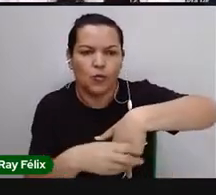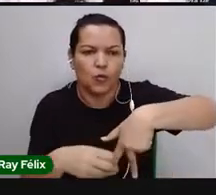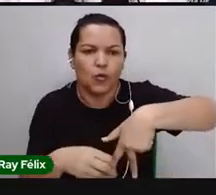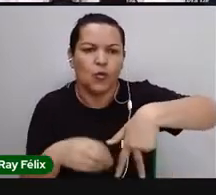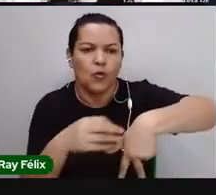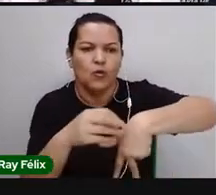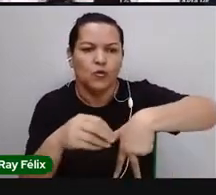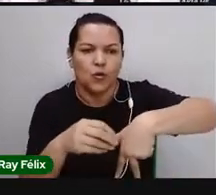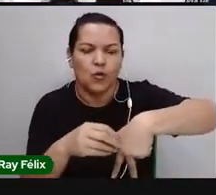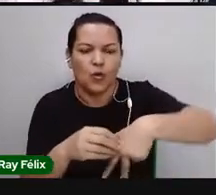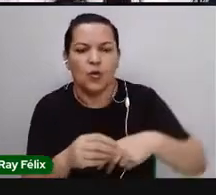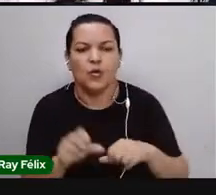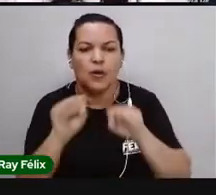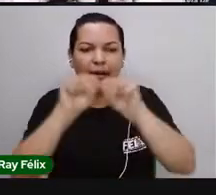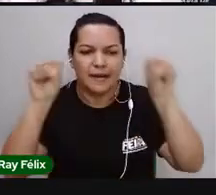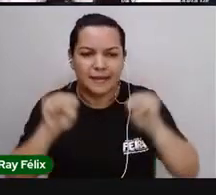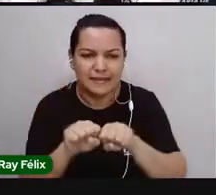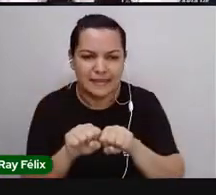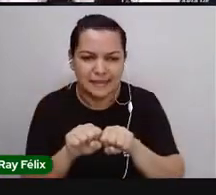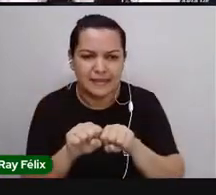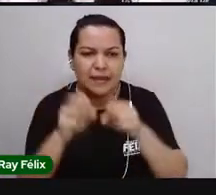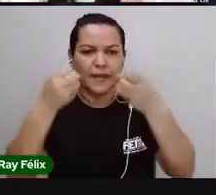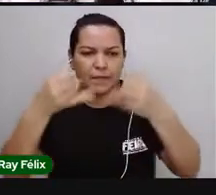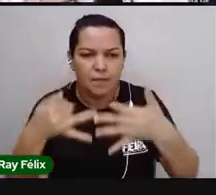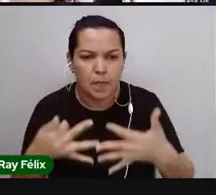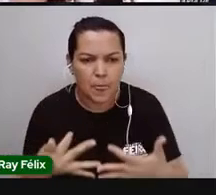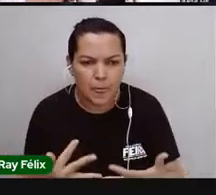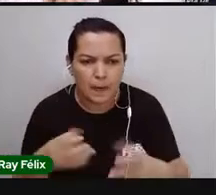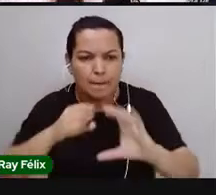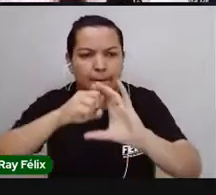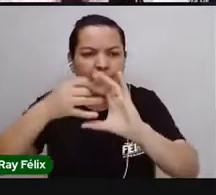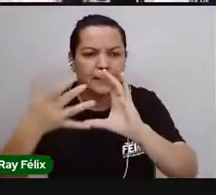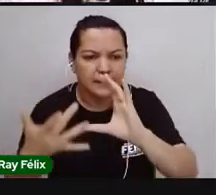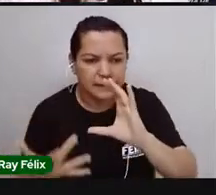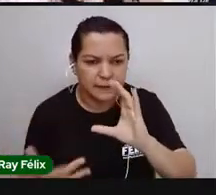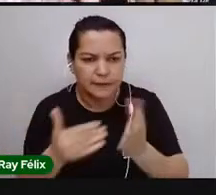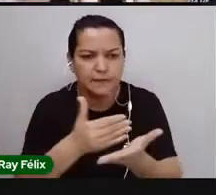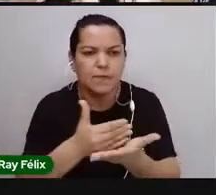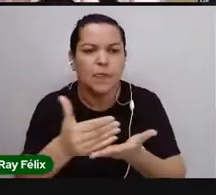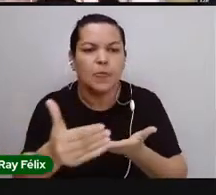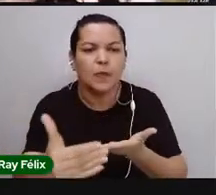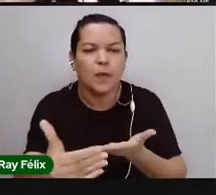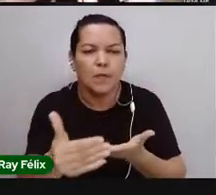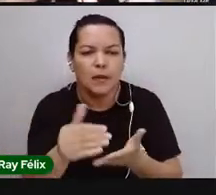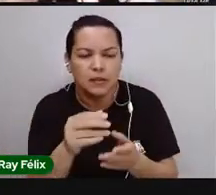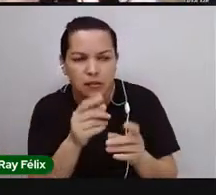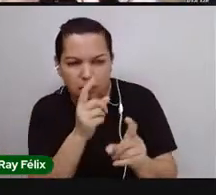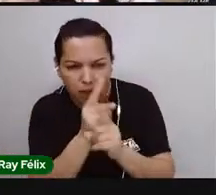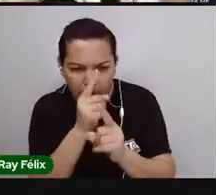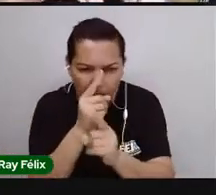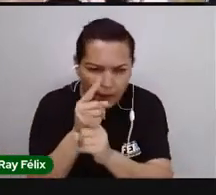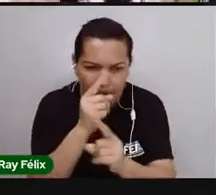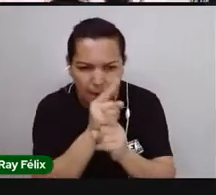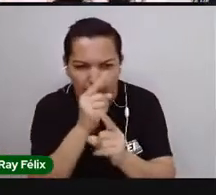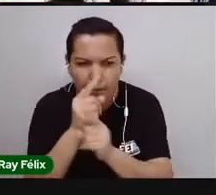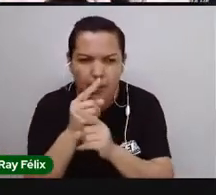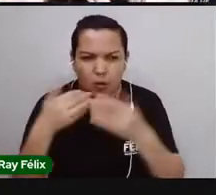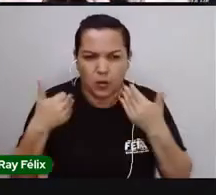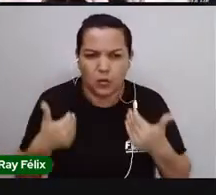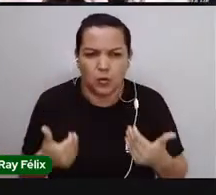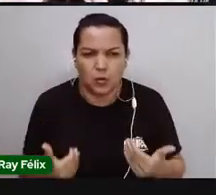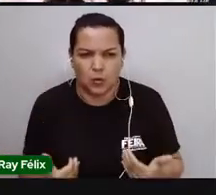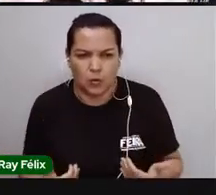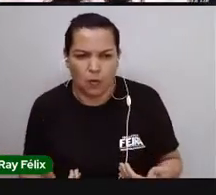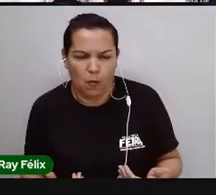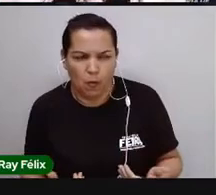os órgãos, os sistemas, e explicar as funções. Então, a gente vai começar a identificar o nosso corpo. O que que